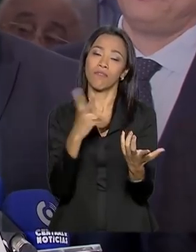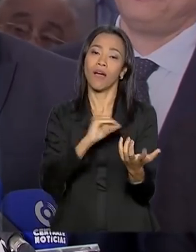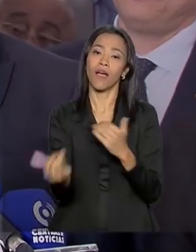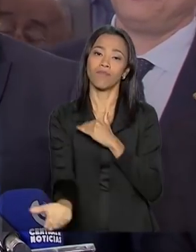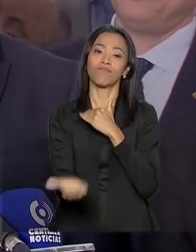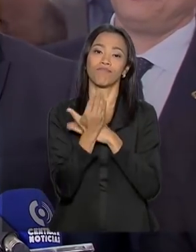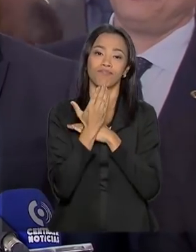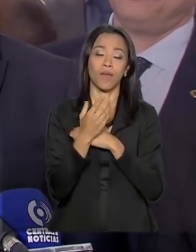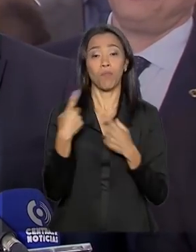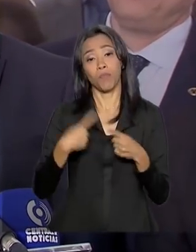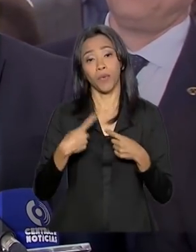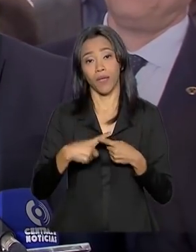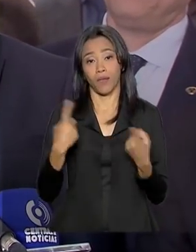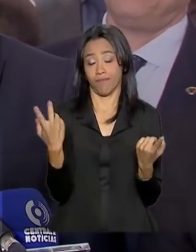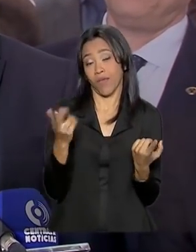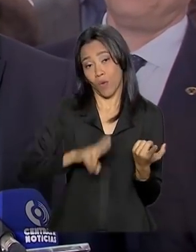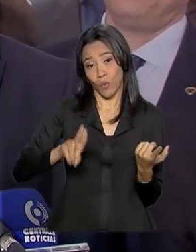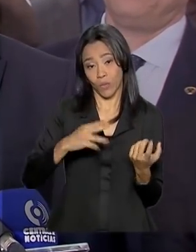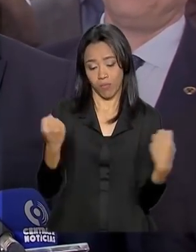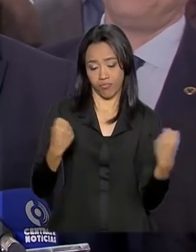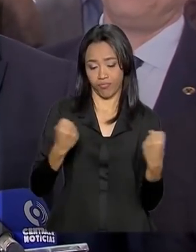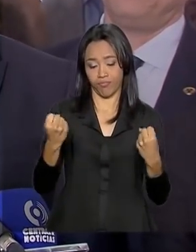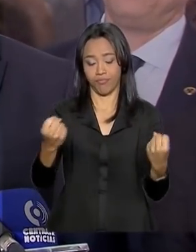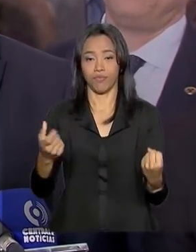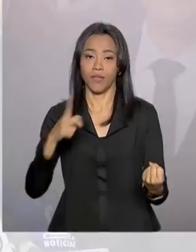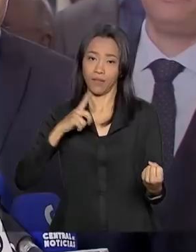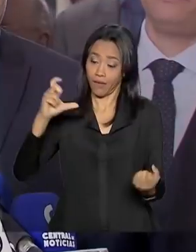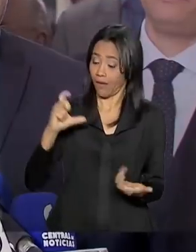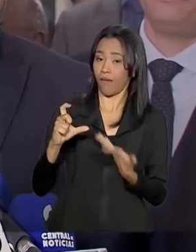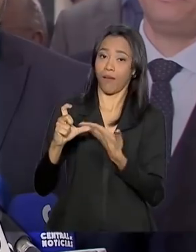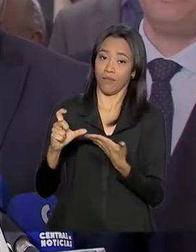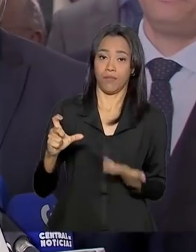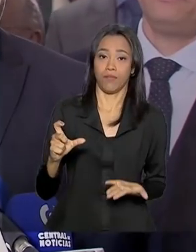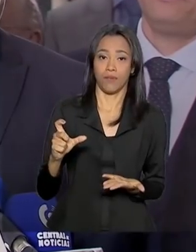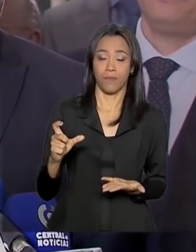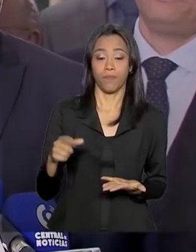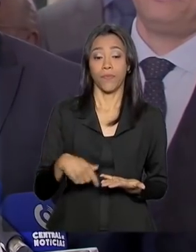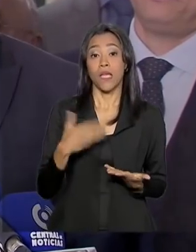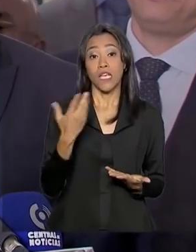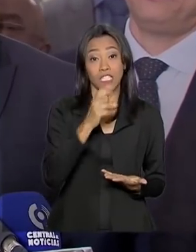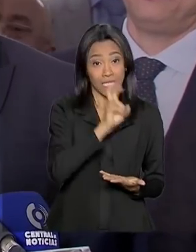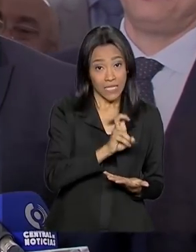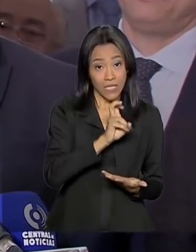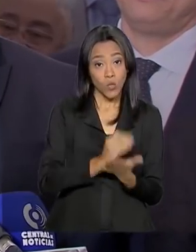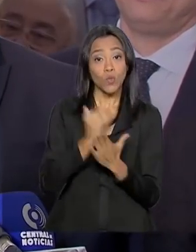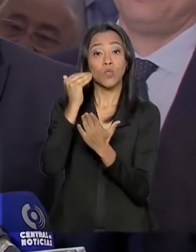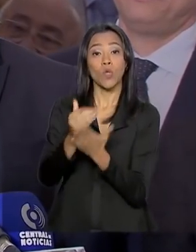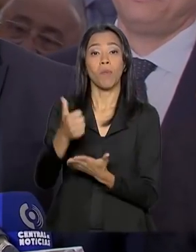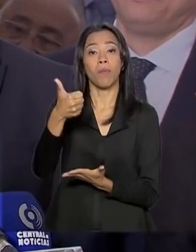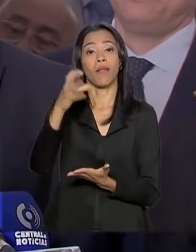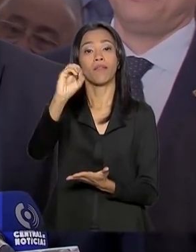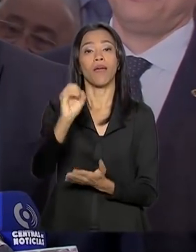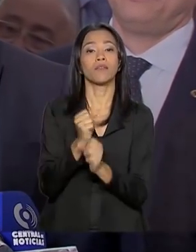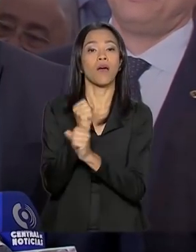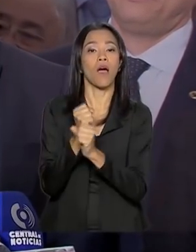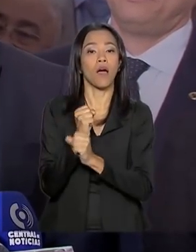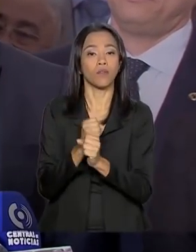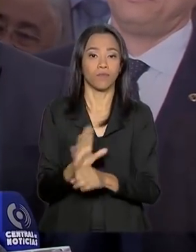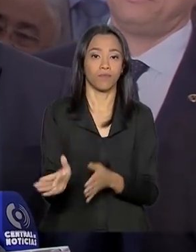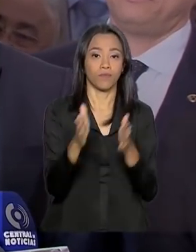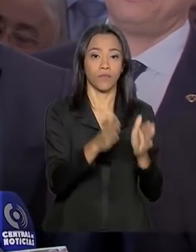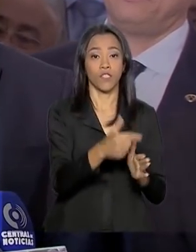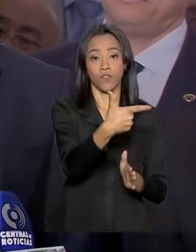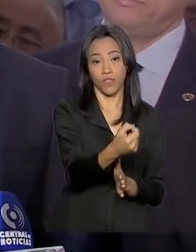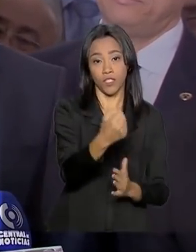anda de uma forma ou de outra em um veículo automotor. A gente passa de 5 para 10 anos a validade da Carteira de Motorista, passa de 20 para